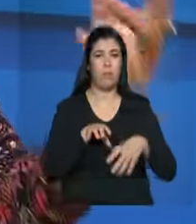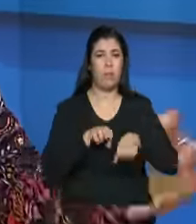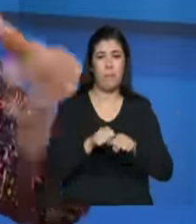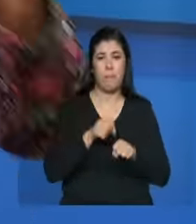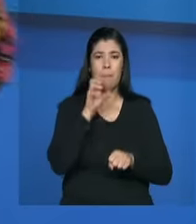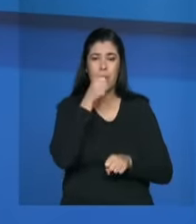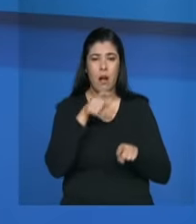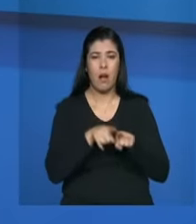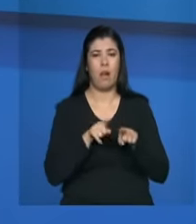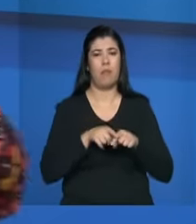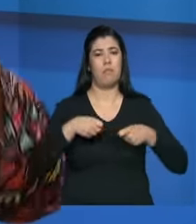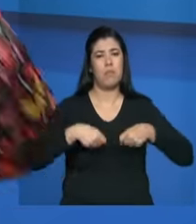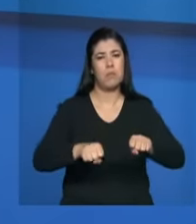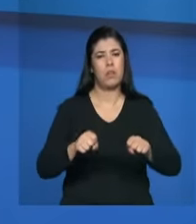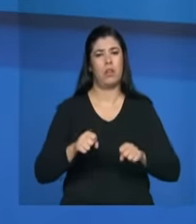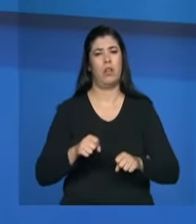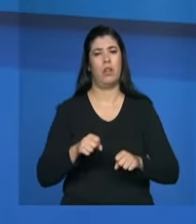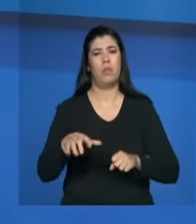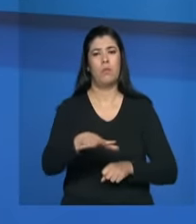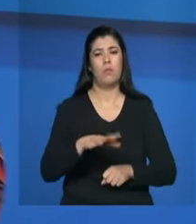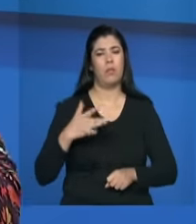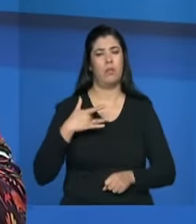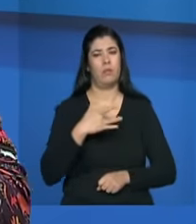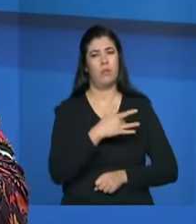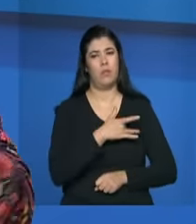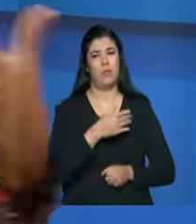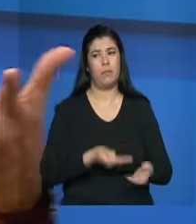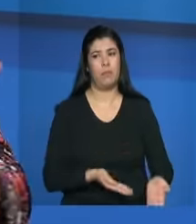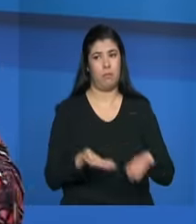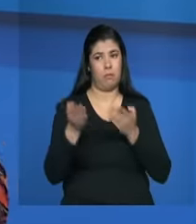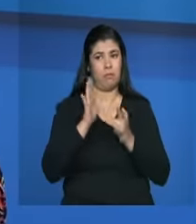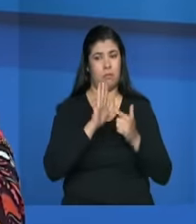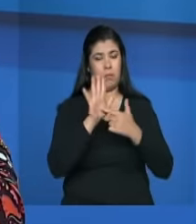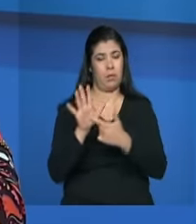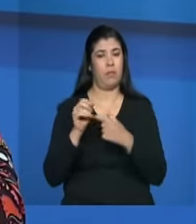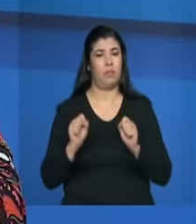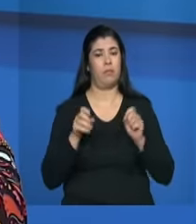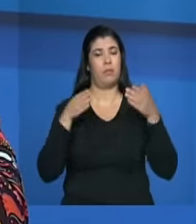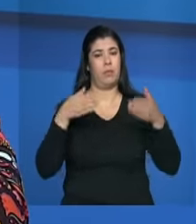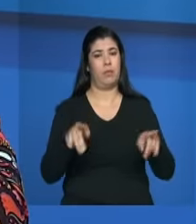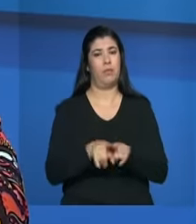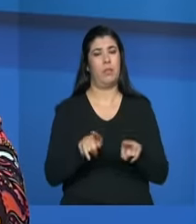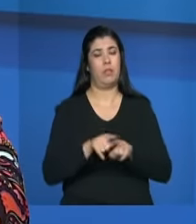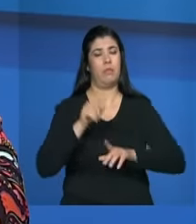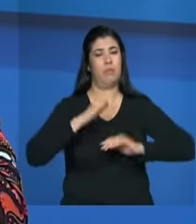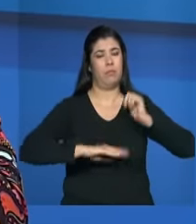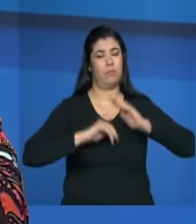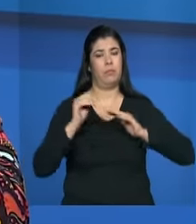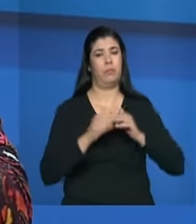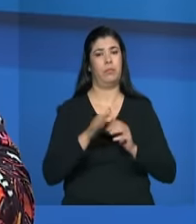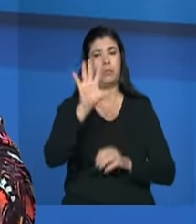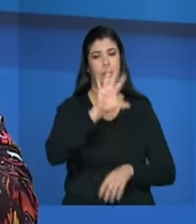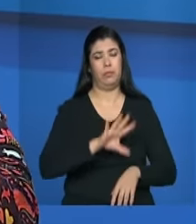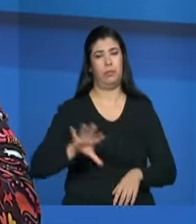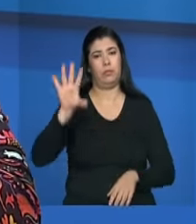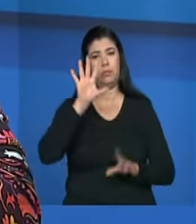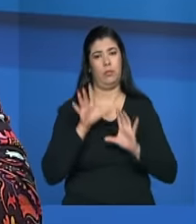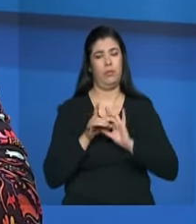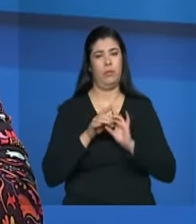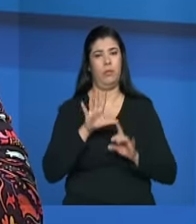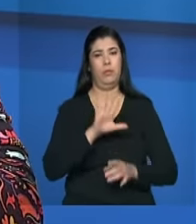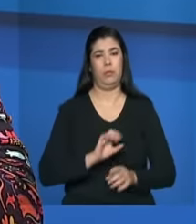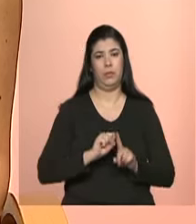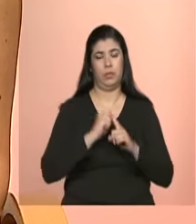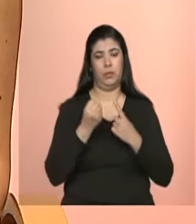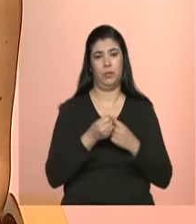levar essas pessoas levar essas pessoas para fora para participar efetivamente das atividades num contexto social mais amplo